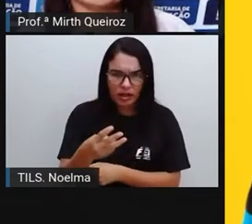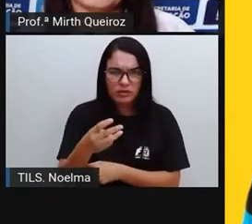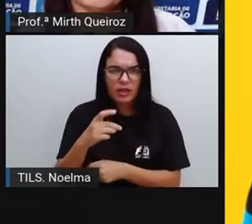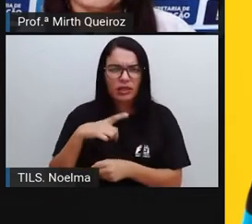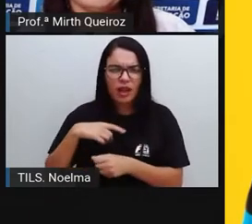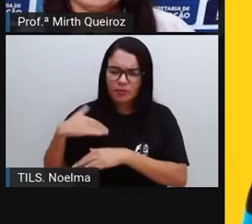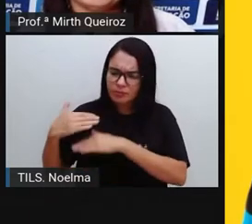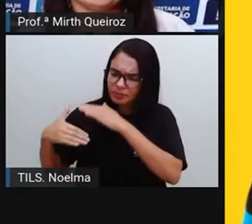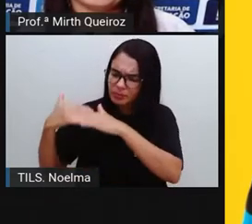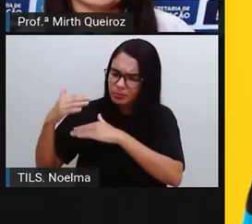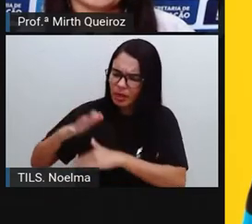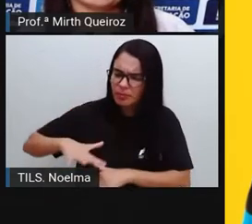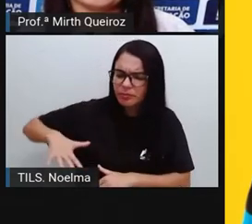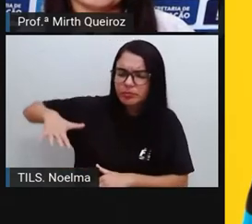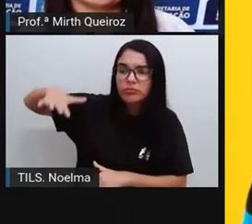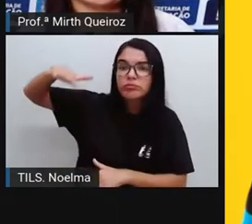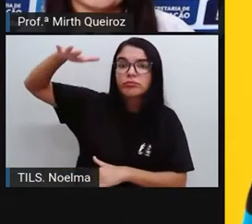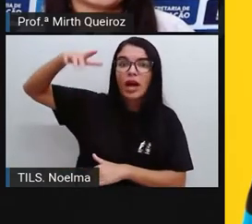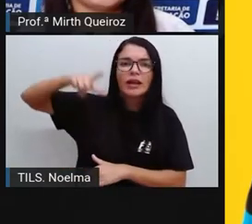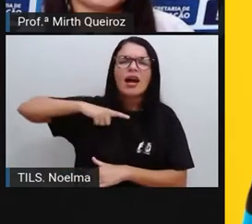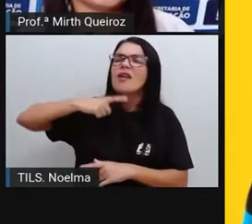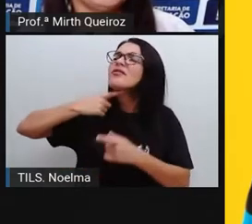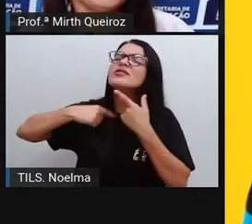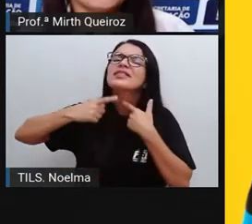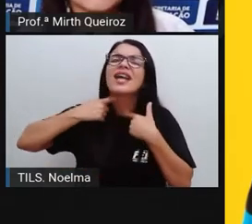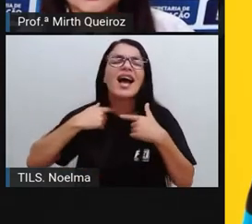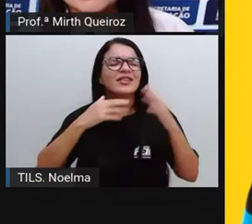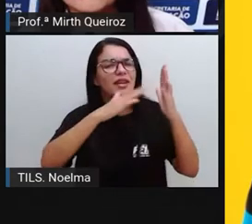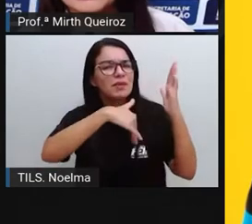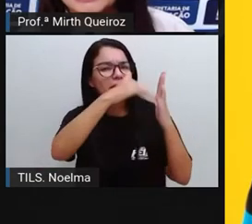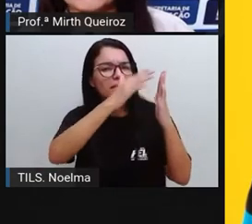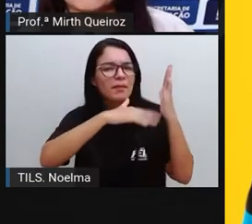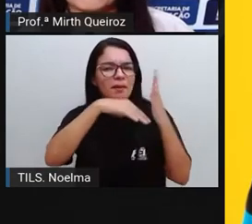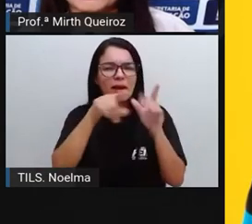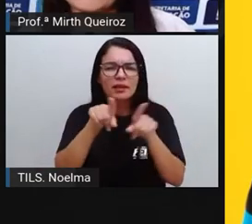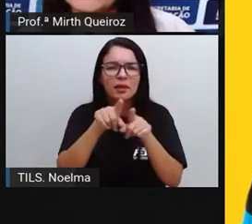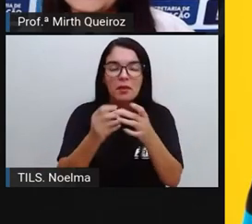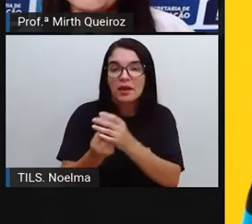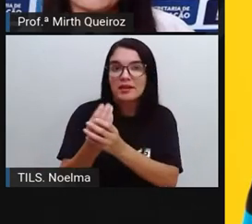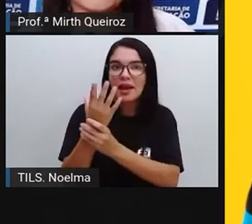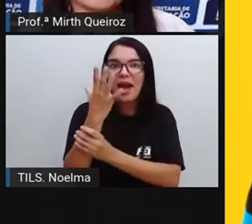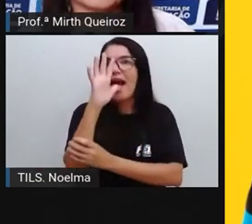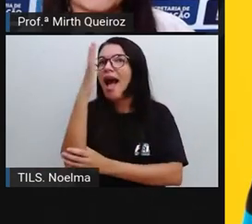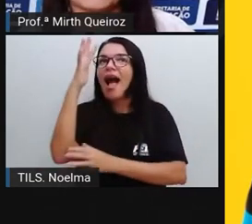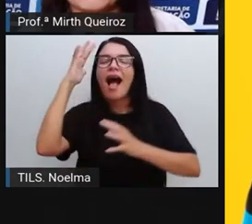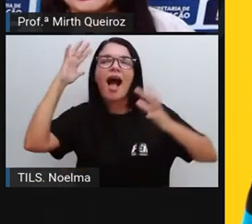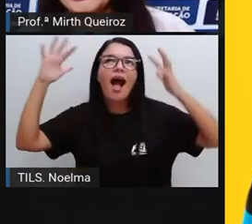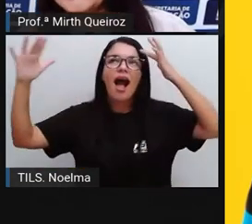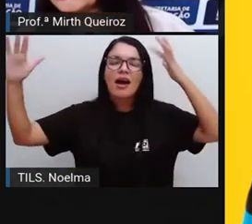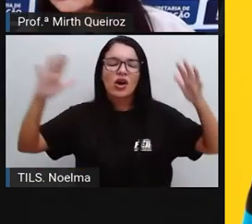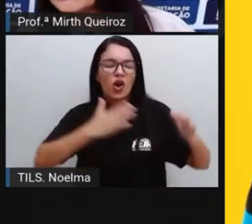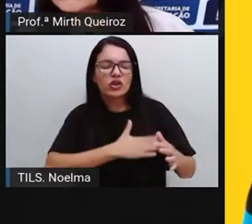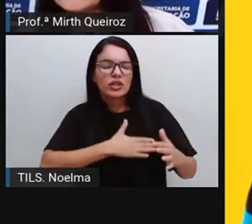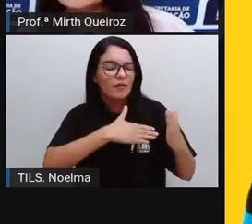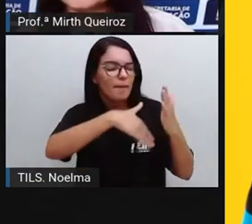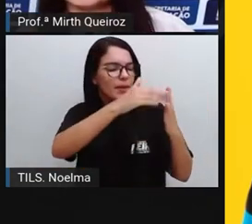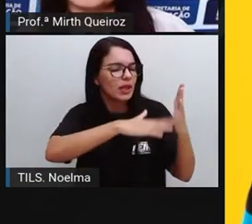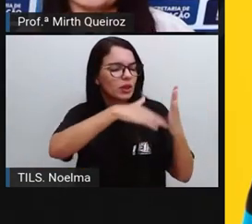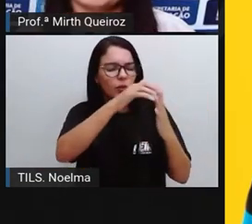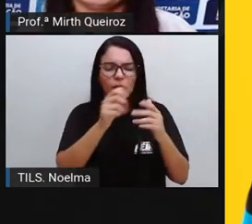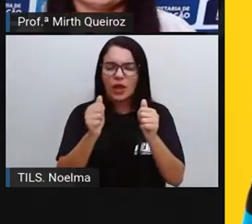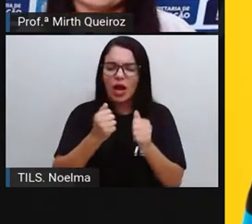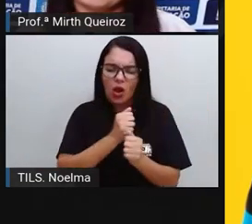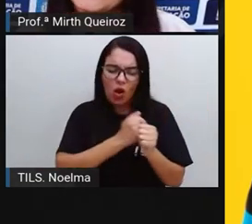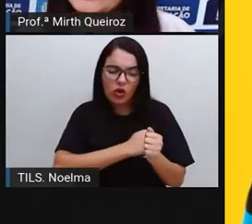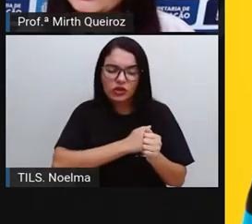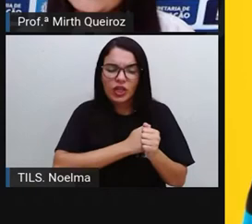infância ele manifestou tendências artísticas e muita criatividade. Ele gostava de pintura, ele gostava de escultura, né?